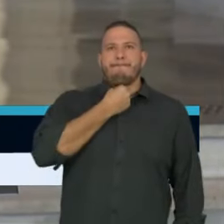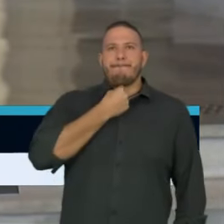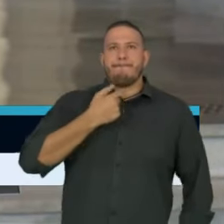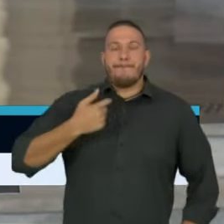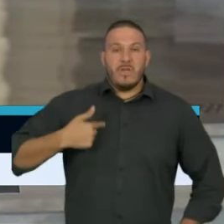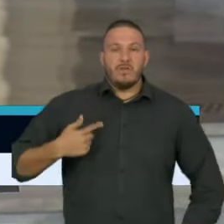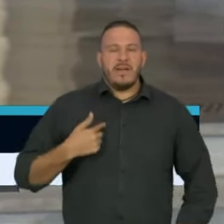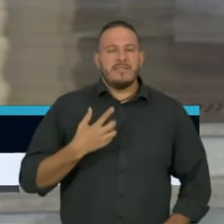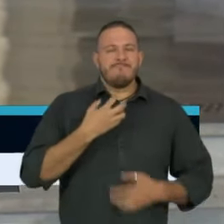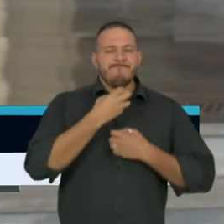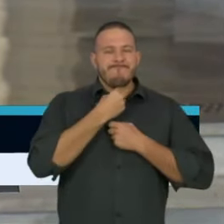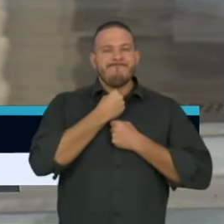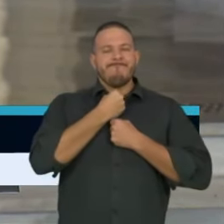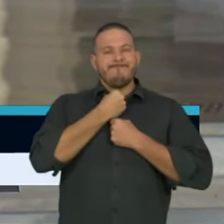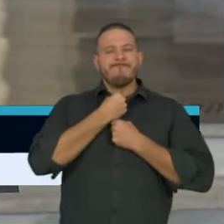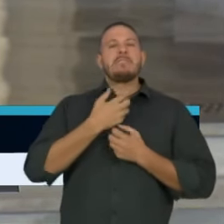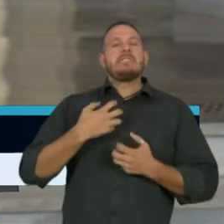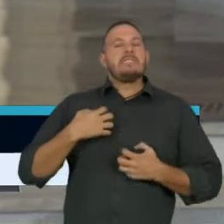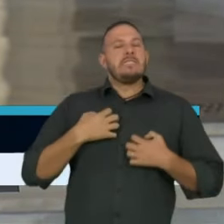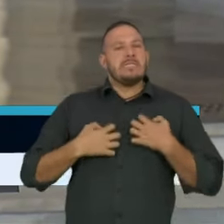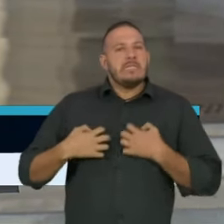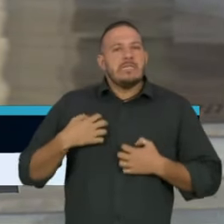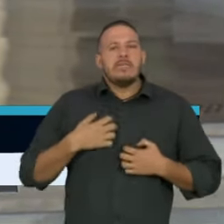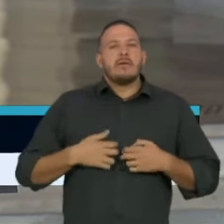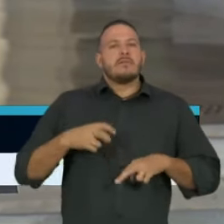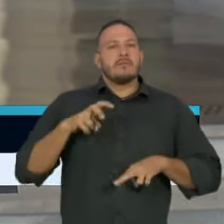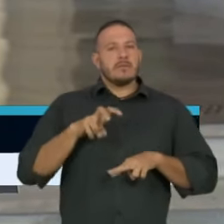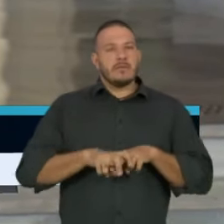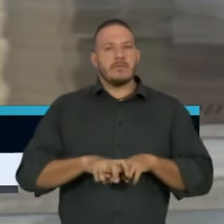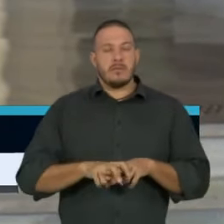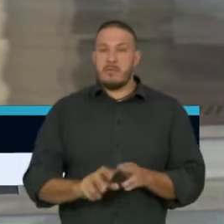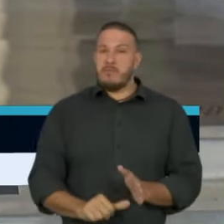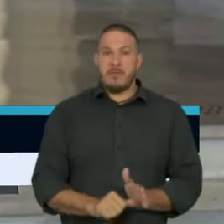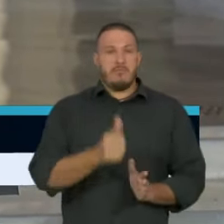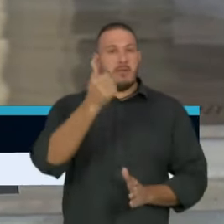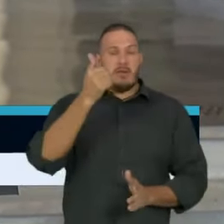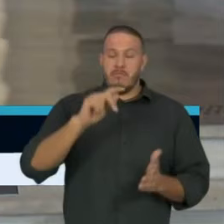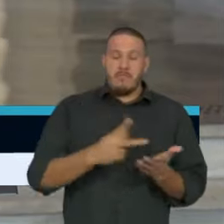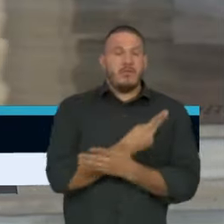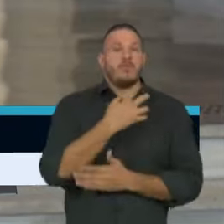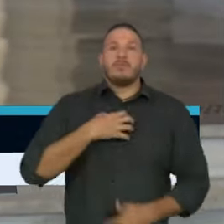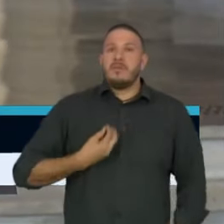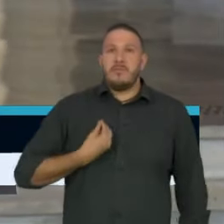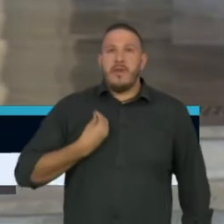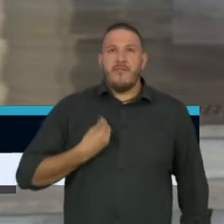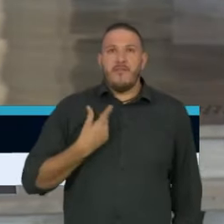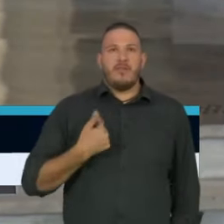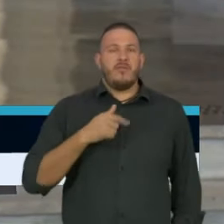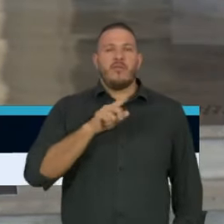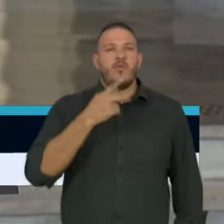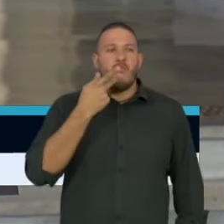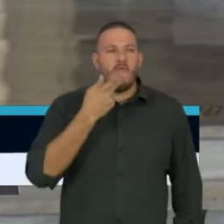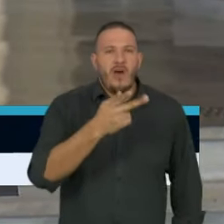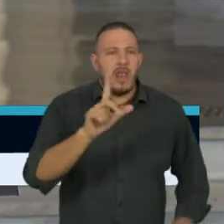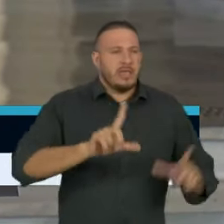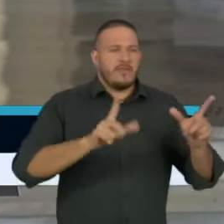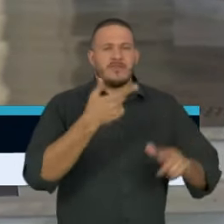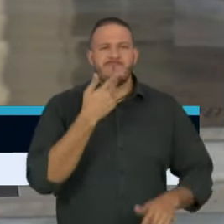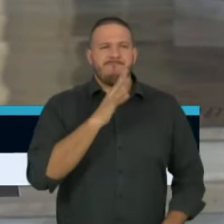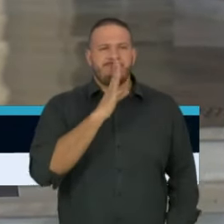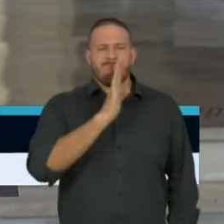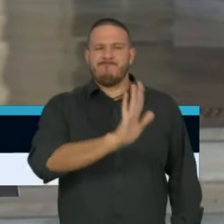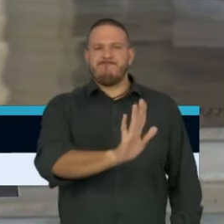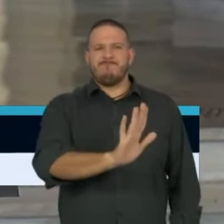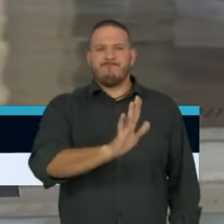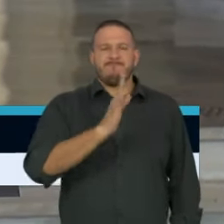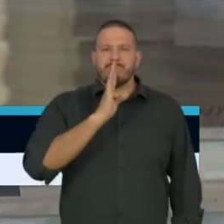extenuado, eu fiquei sentado numa cadeira e pela primeira vez na vida eu me neguei a falar a uma emissora de televisão. Eu